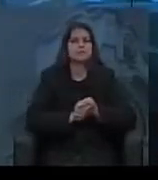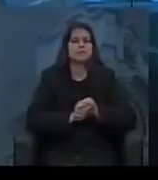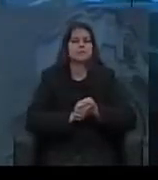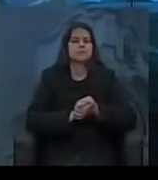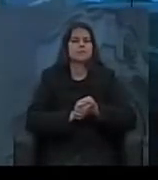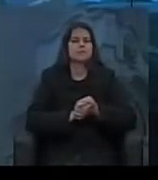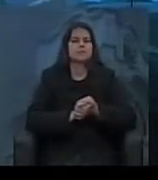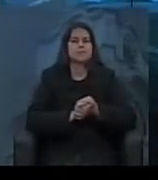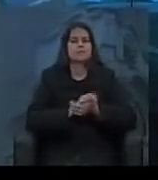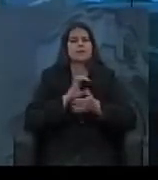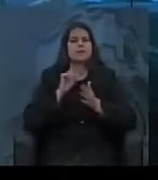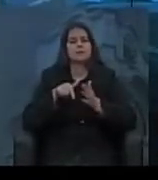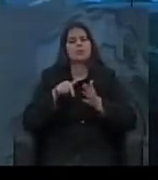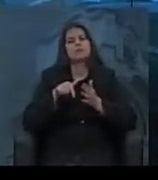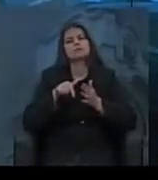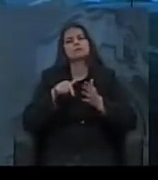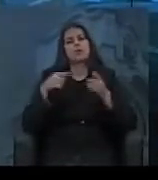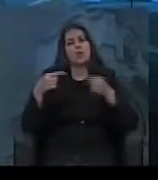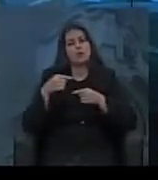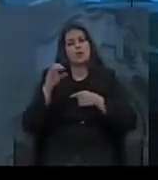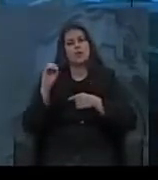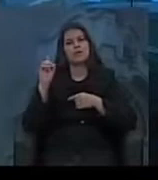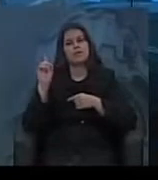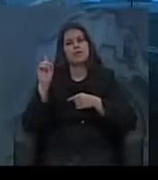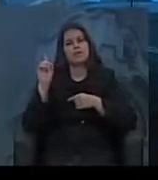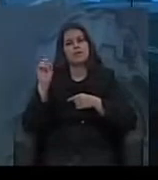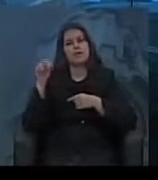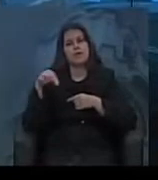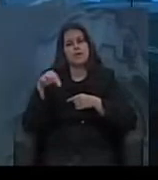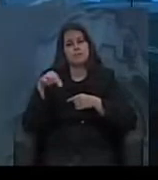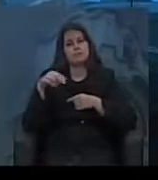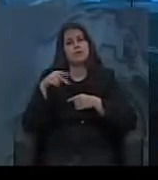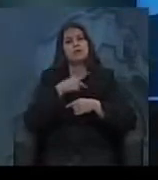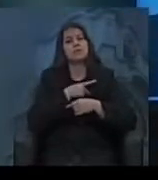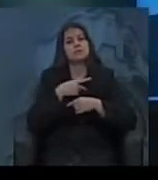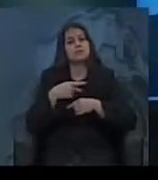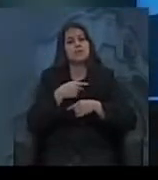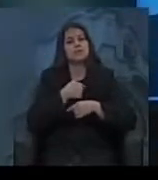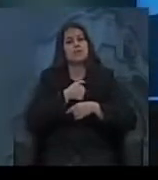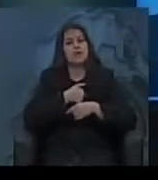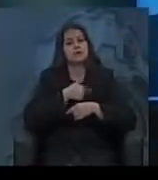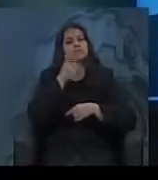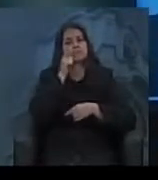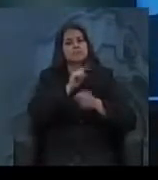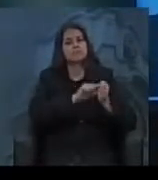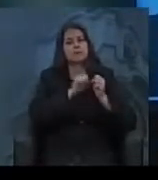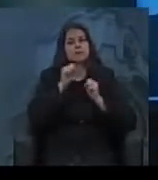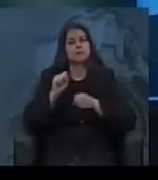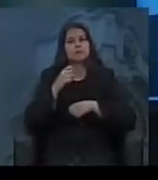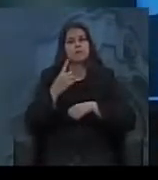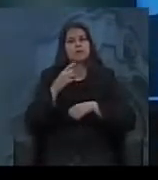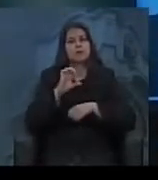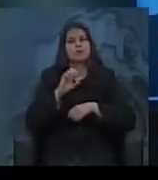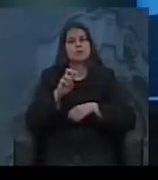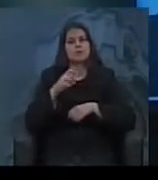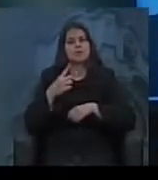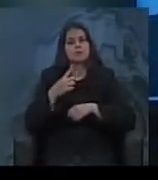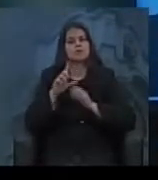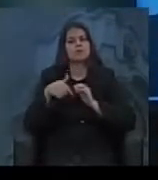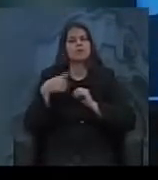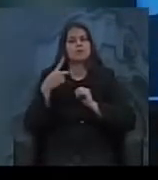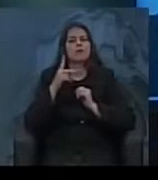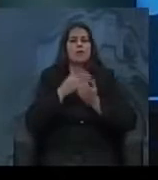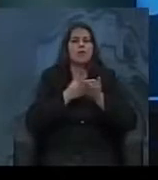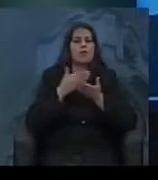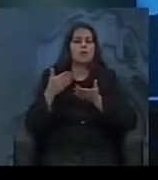e concorrendo contra o candidato da UDN. E aí o Vargas vai chegar ao poder, em 1951, e, chegando ao poder, ele